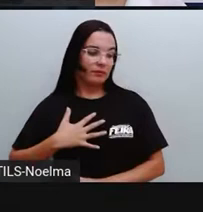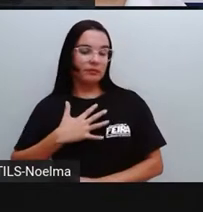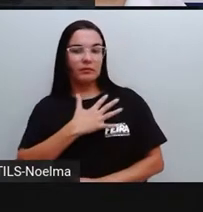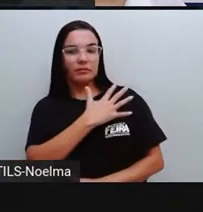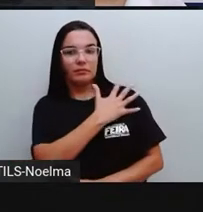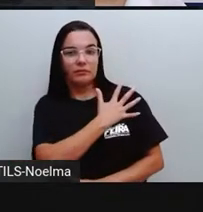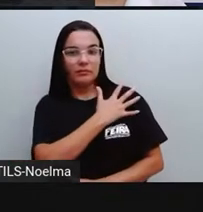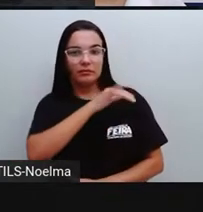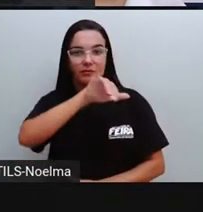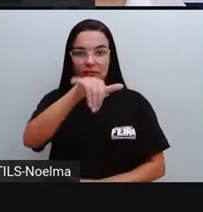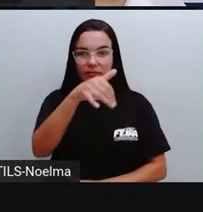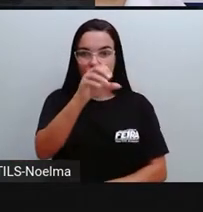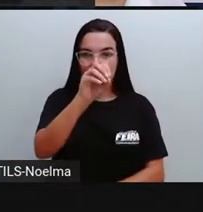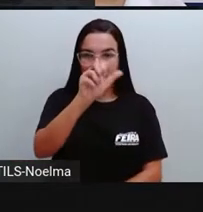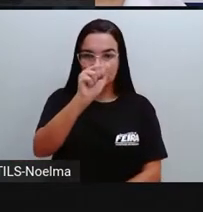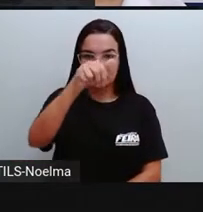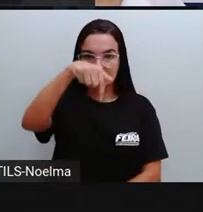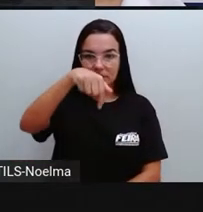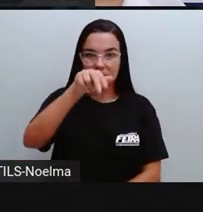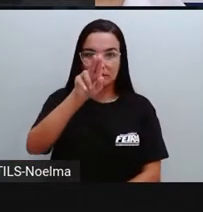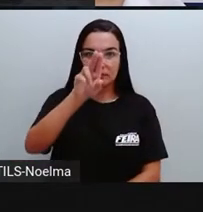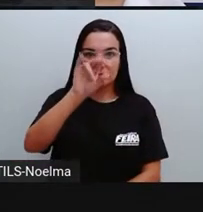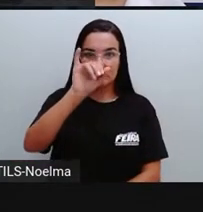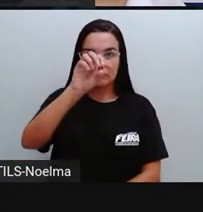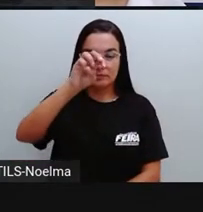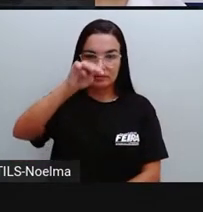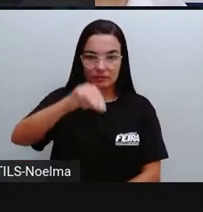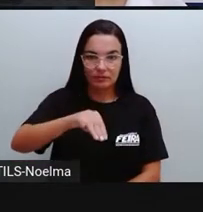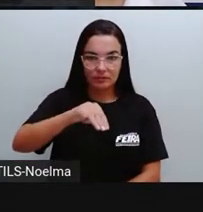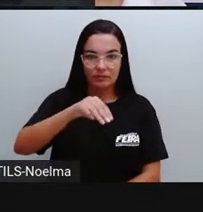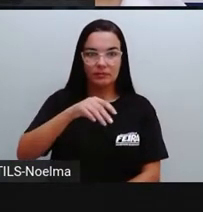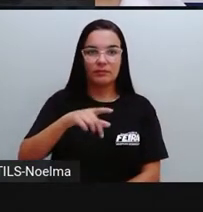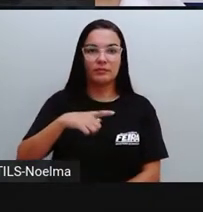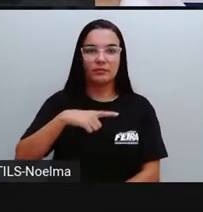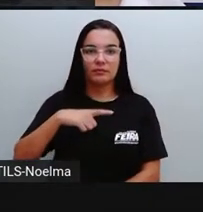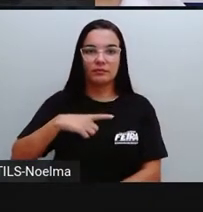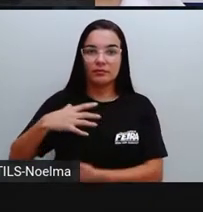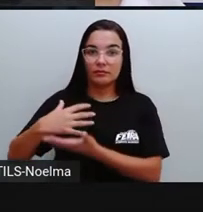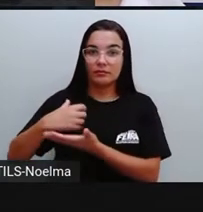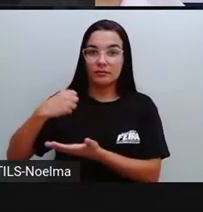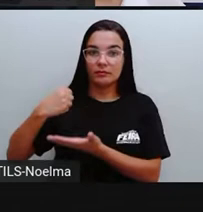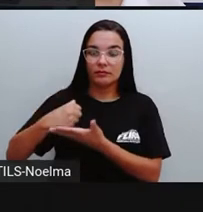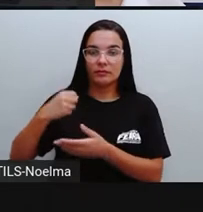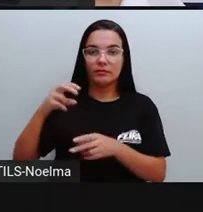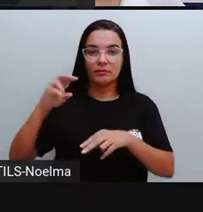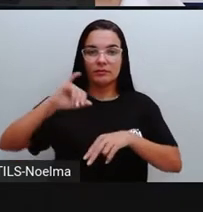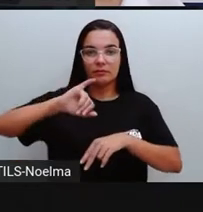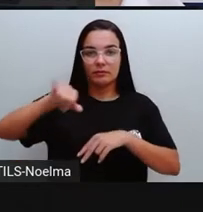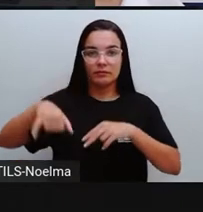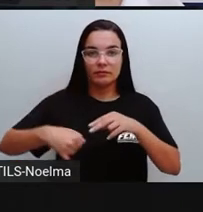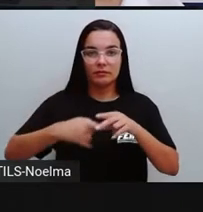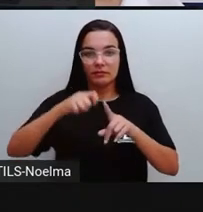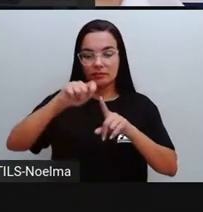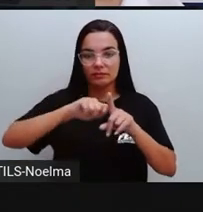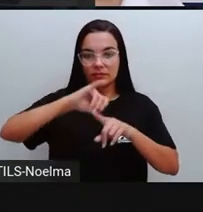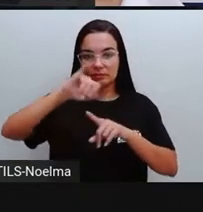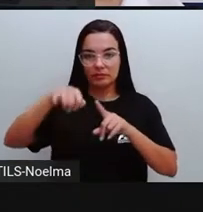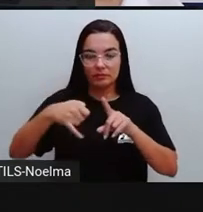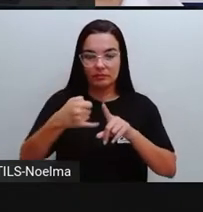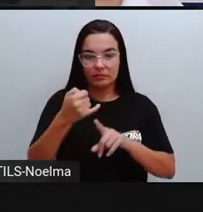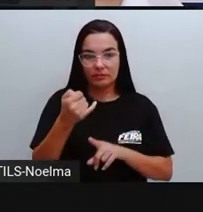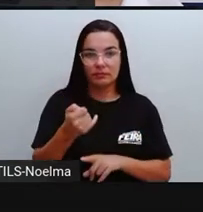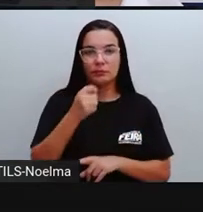Joaquim Melo Sampaio, tomou posse em julho de 1890, quase 57